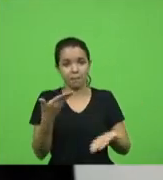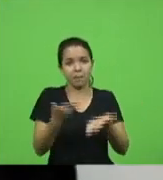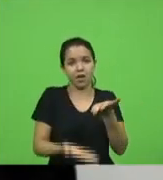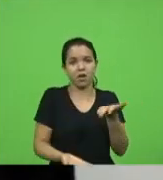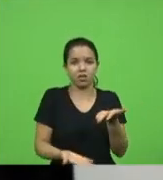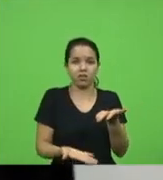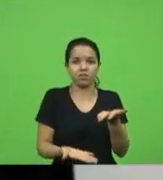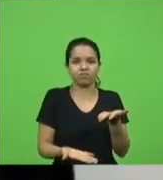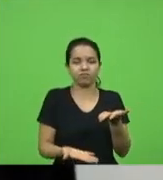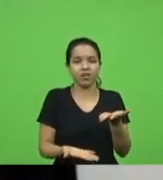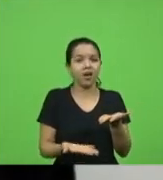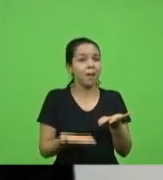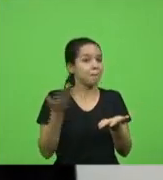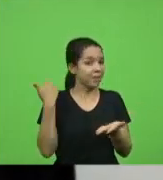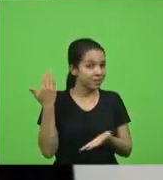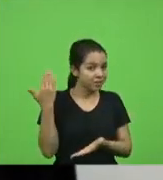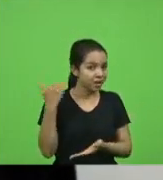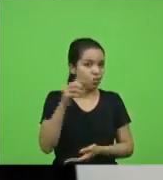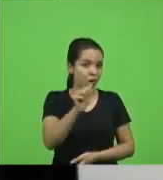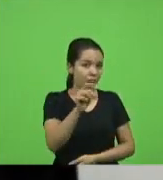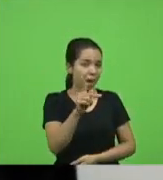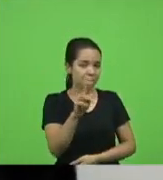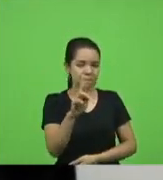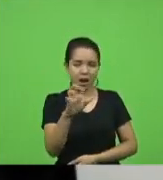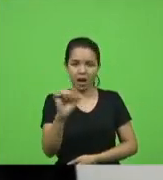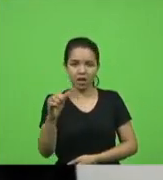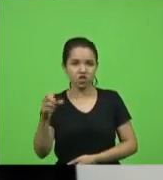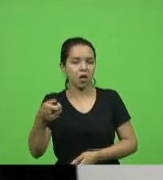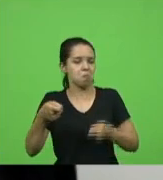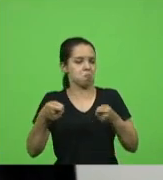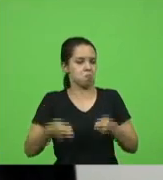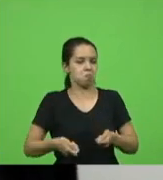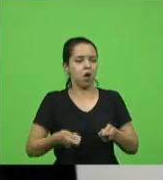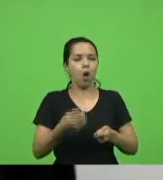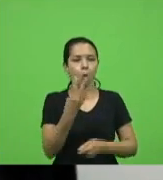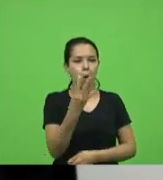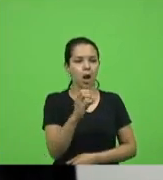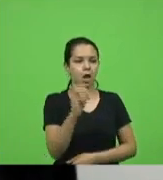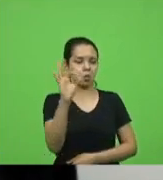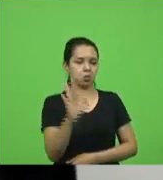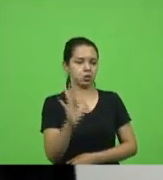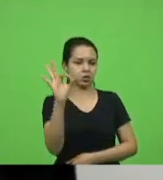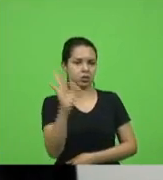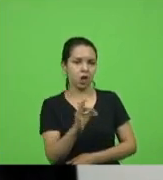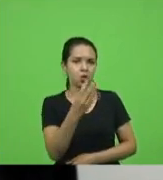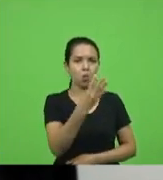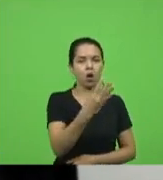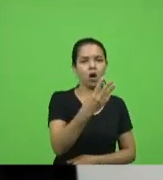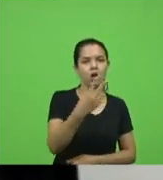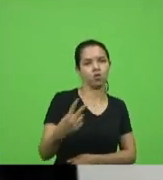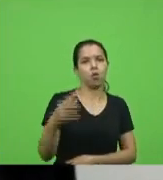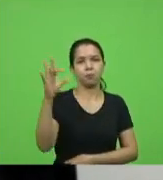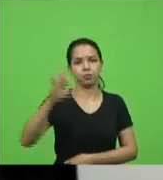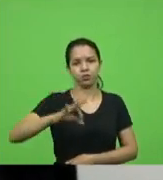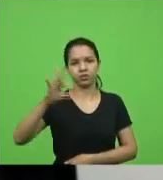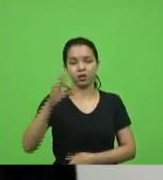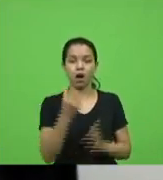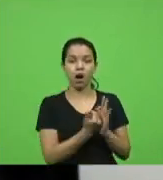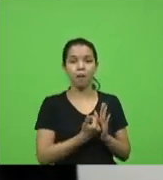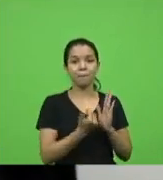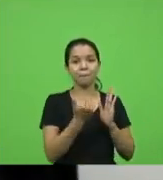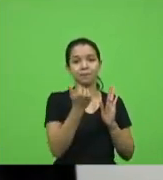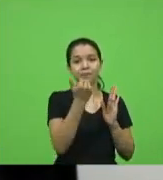a APRASC foi irredutível queria 40% 42% de aumento